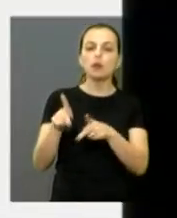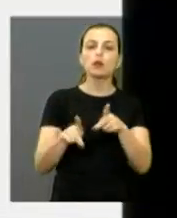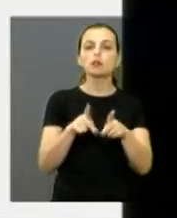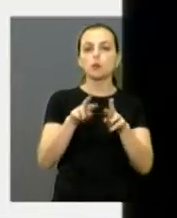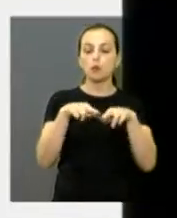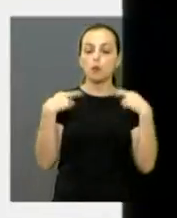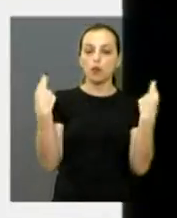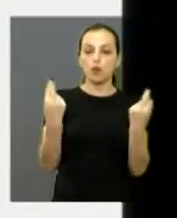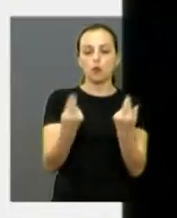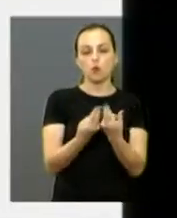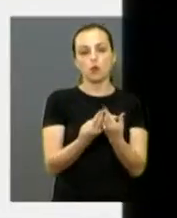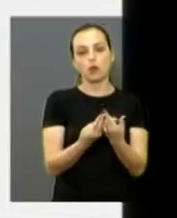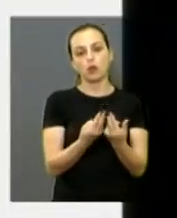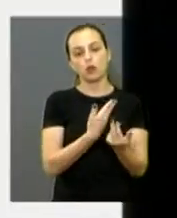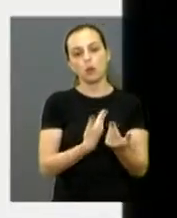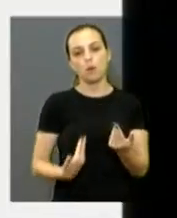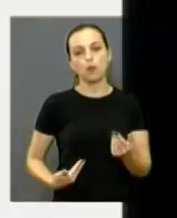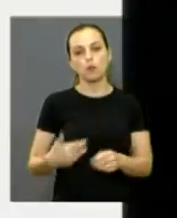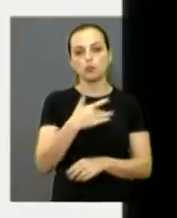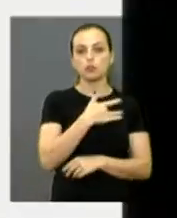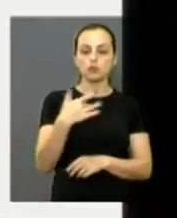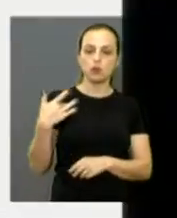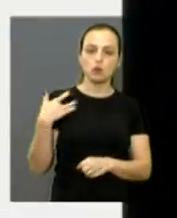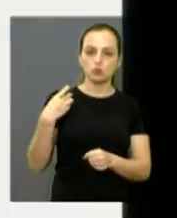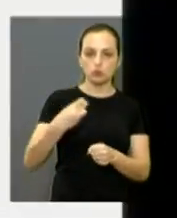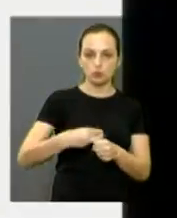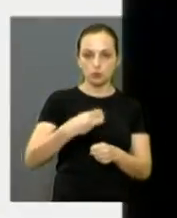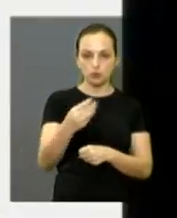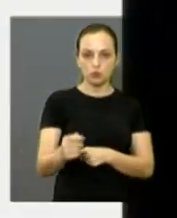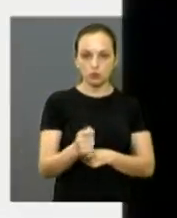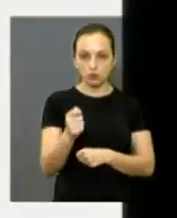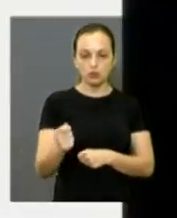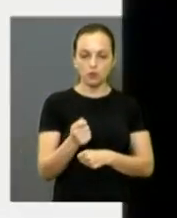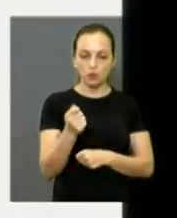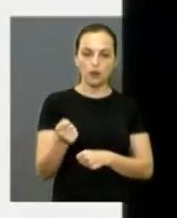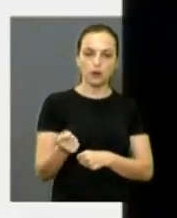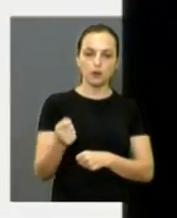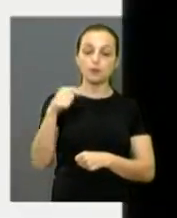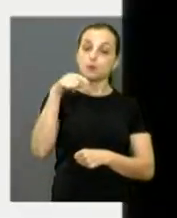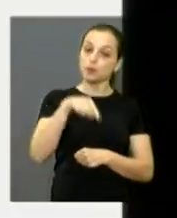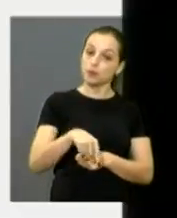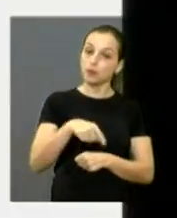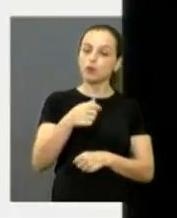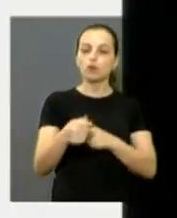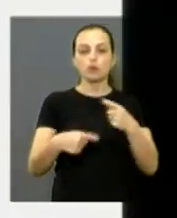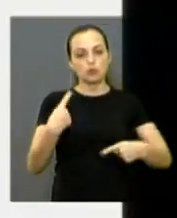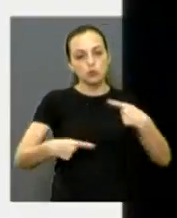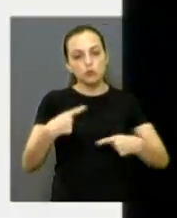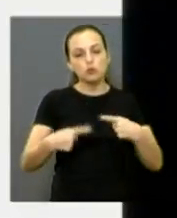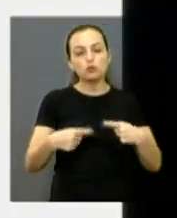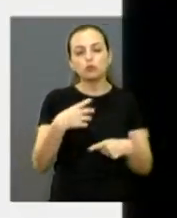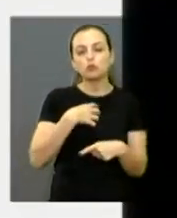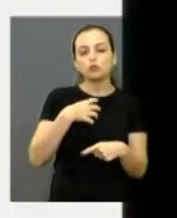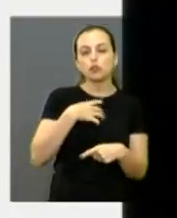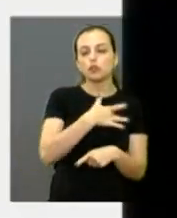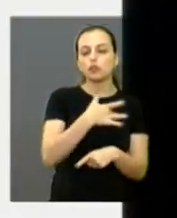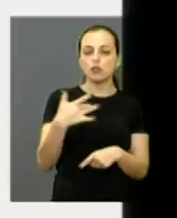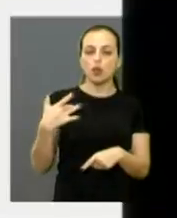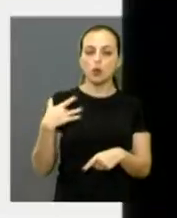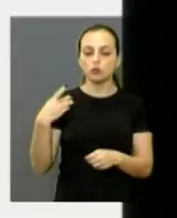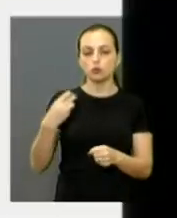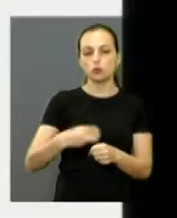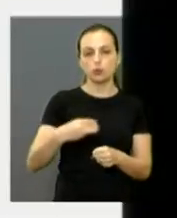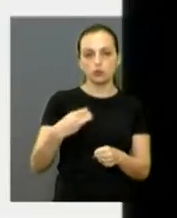uma audiência pública de saúde do município. Não estamos aqui, vamos discutir as condições de saúde do município,